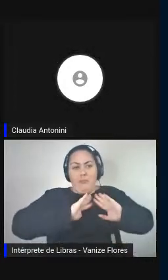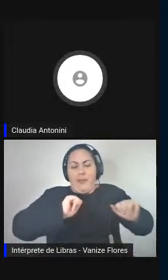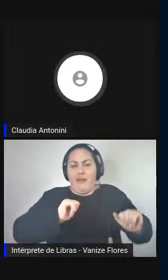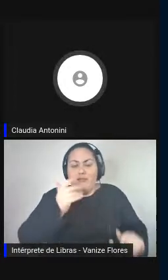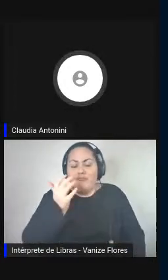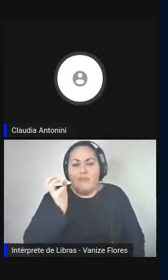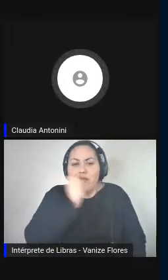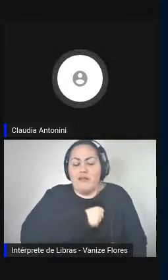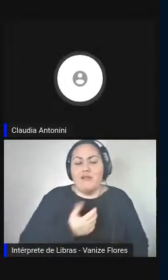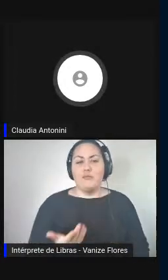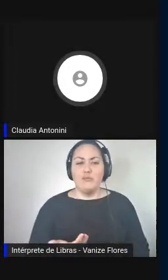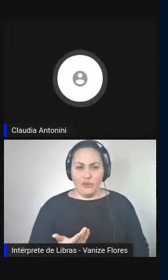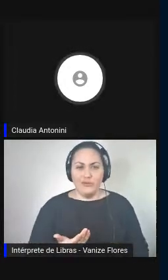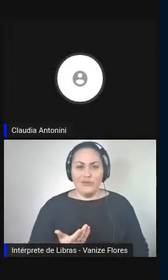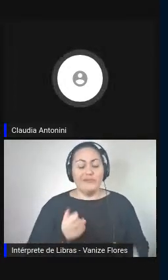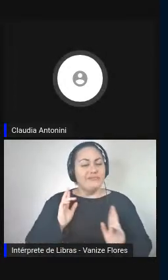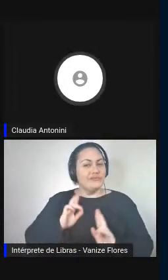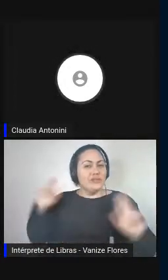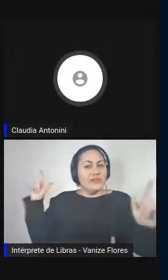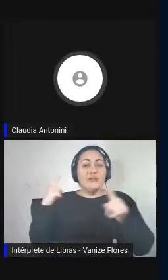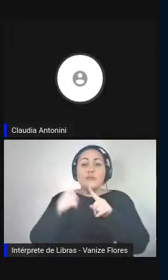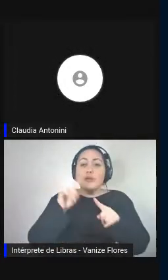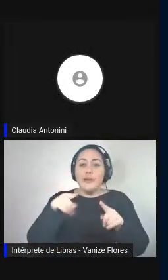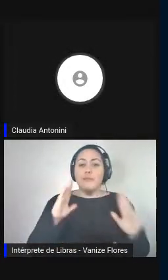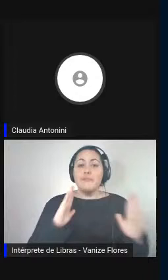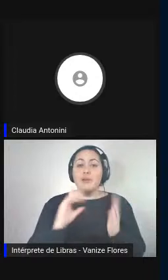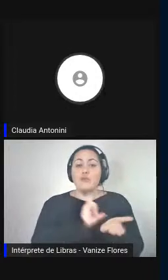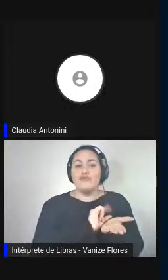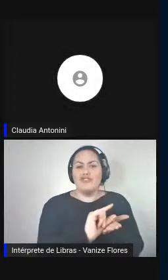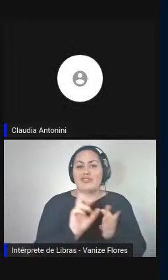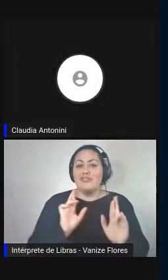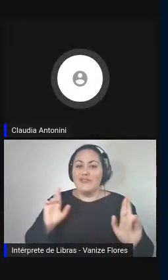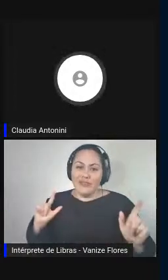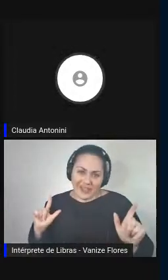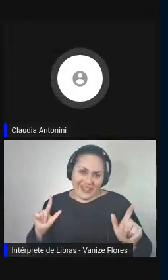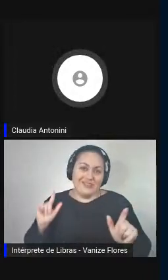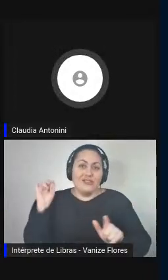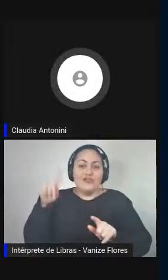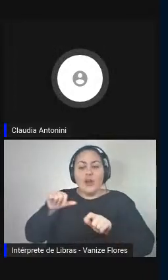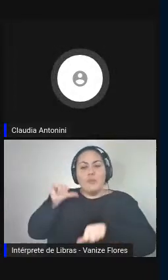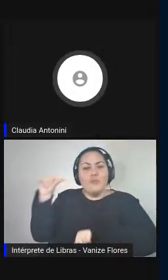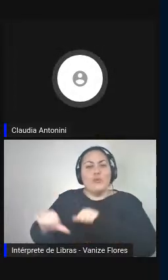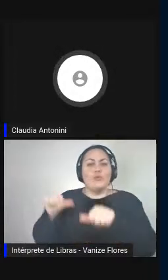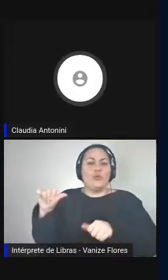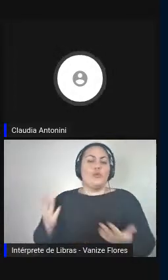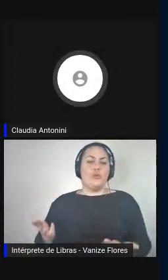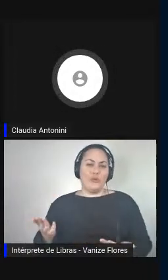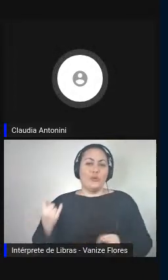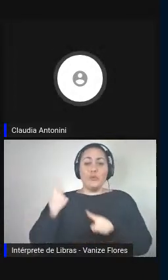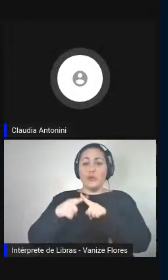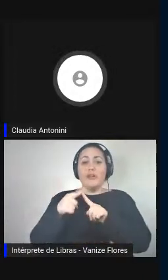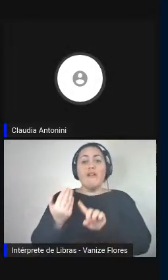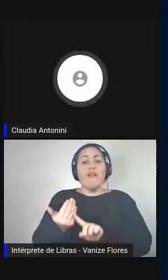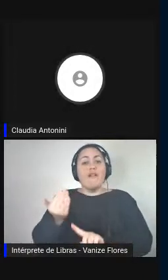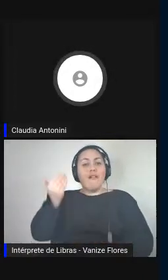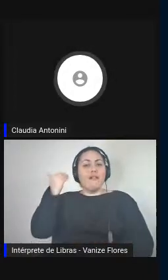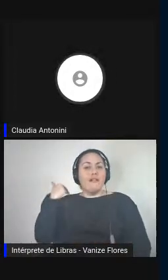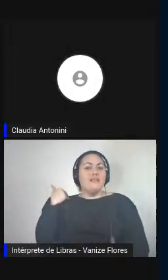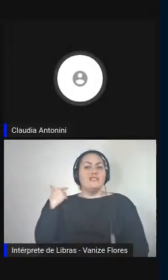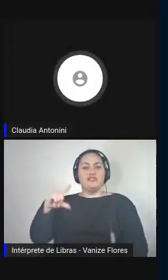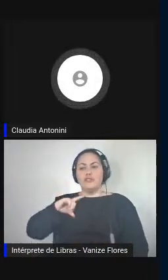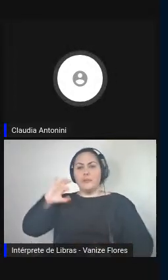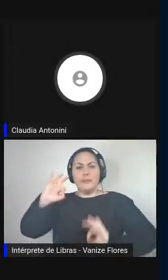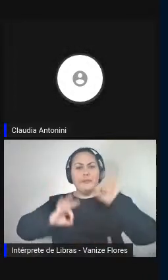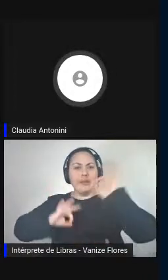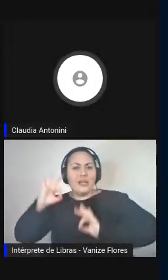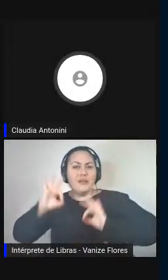hoje, isso já mudou de maneira fundamental a interpretação, o fato que antes um podia se preparar de modo mais